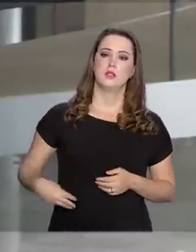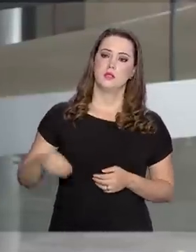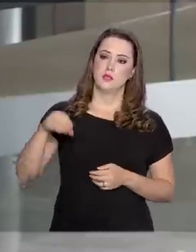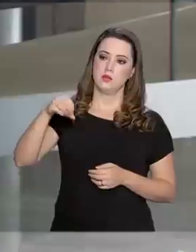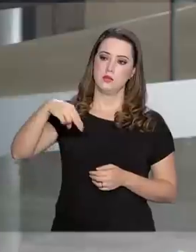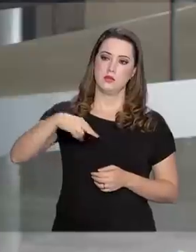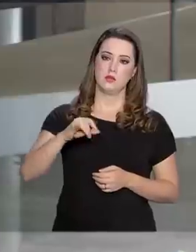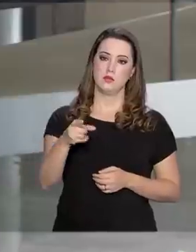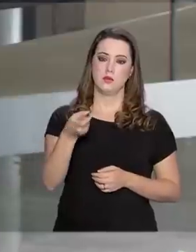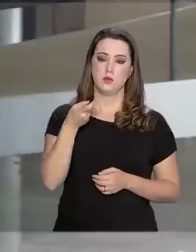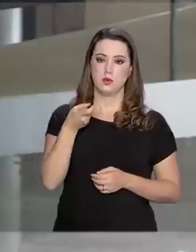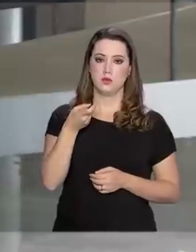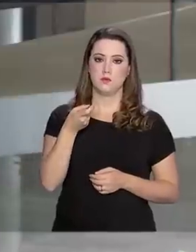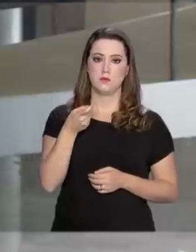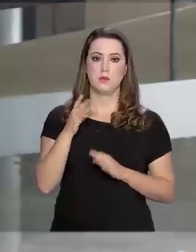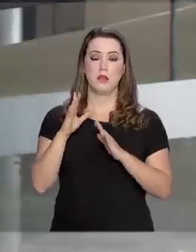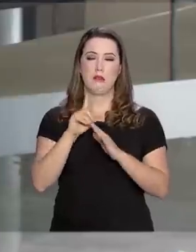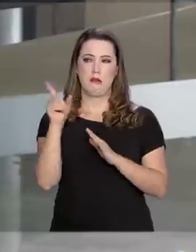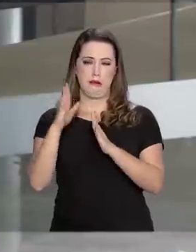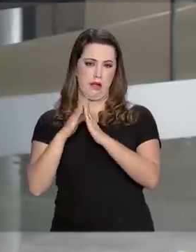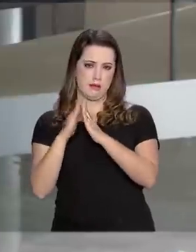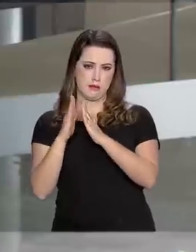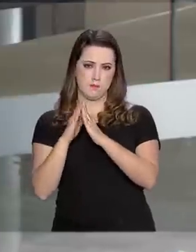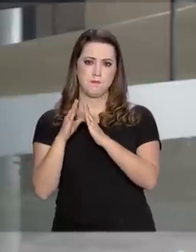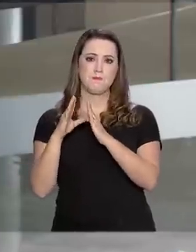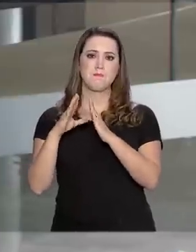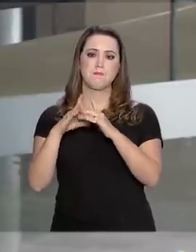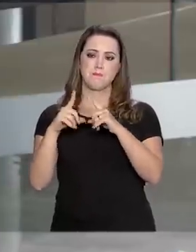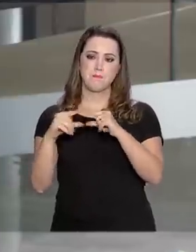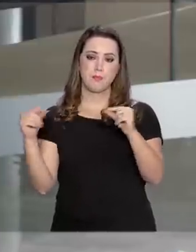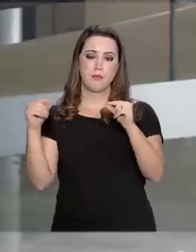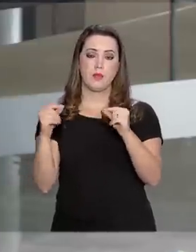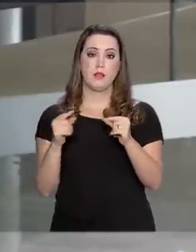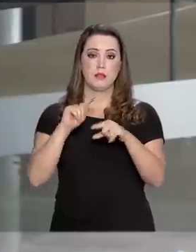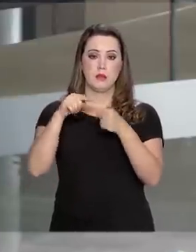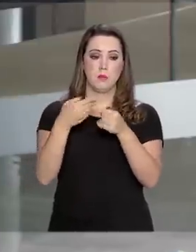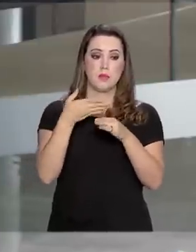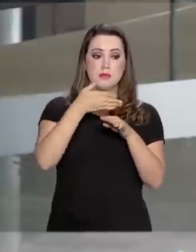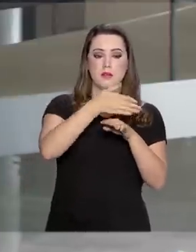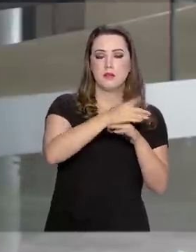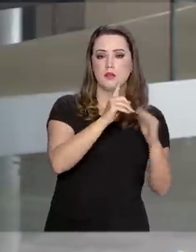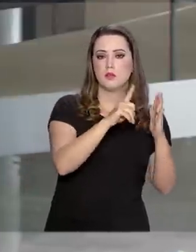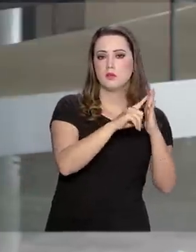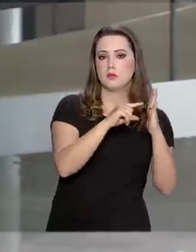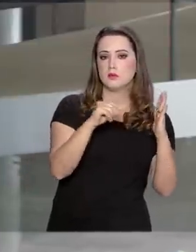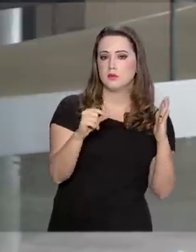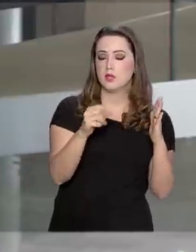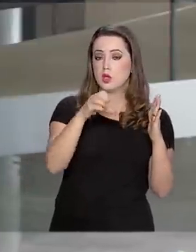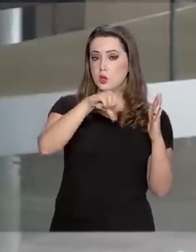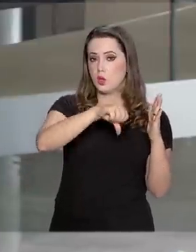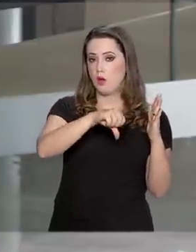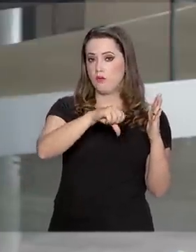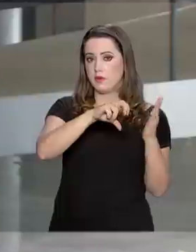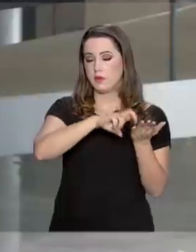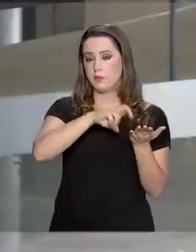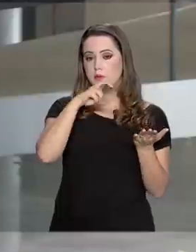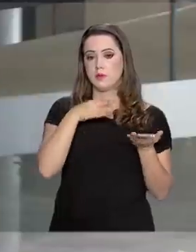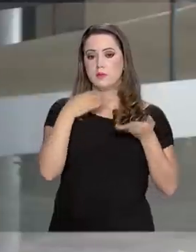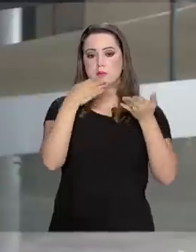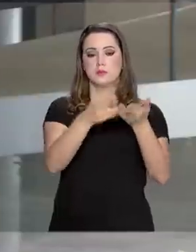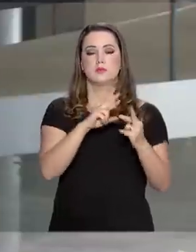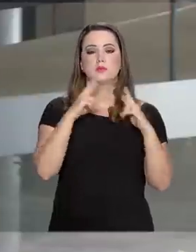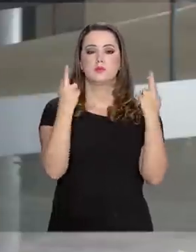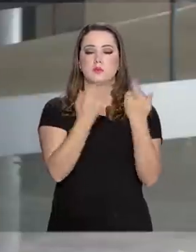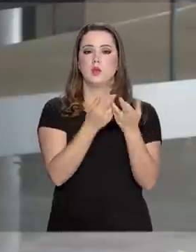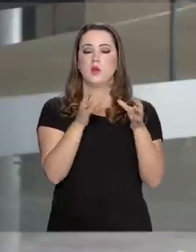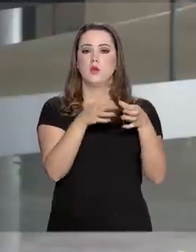Lorenzoni, ainda no Palácio da Alvorada. Já aqui no Palácio do Planalto, às nove horas, o presidente Bolsonaro participou de reunião